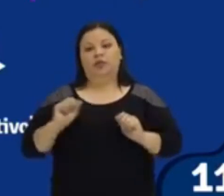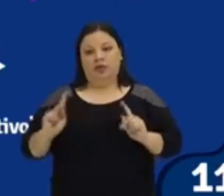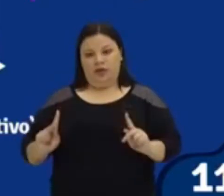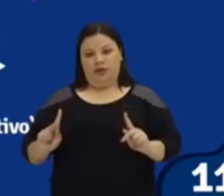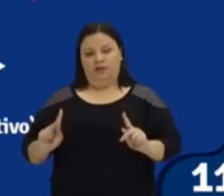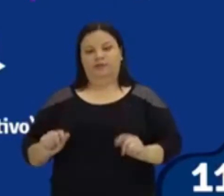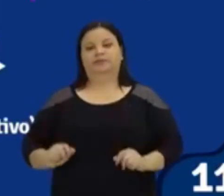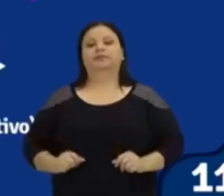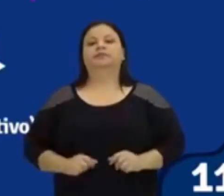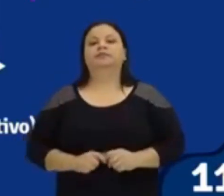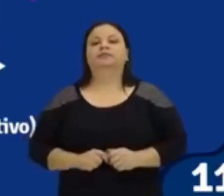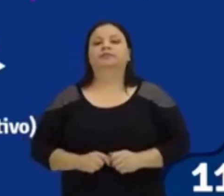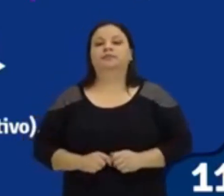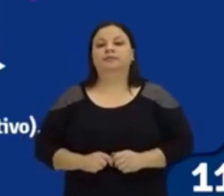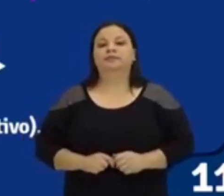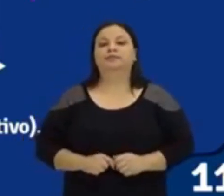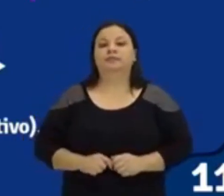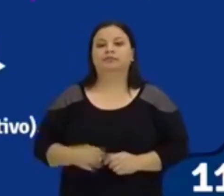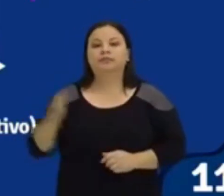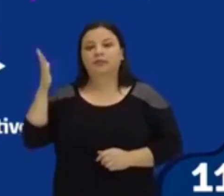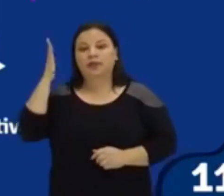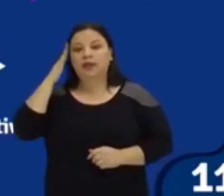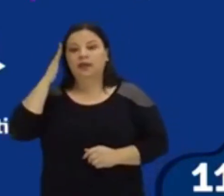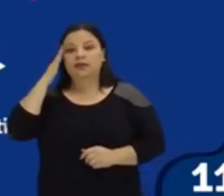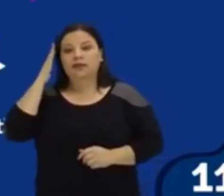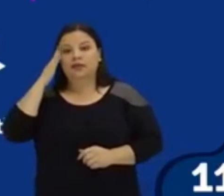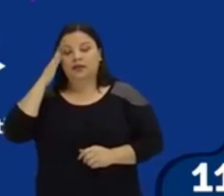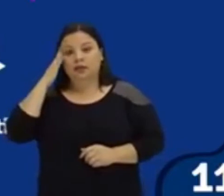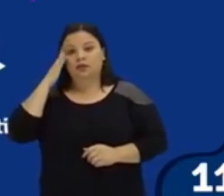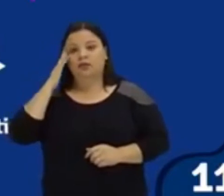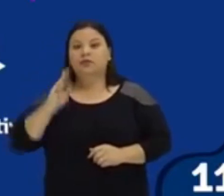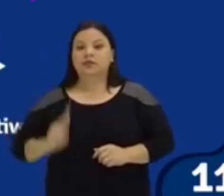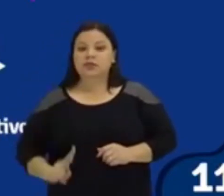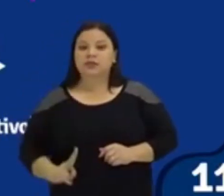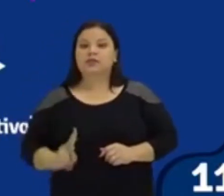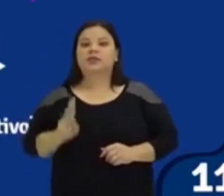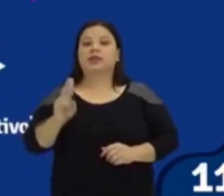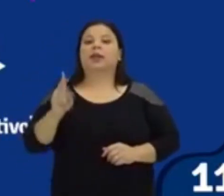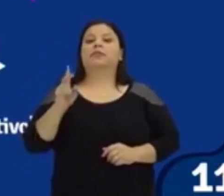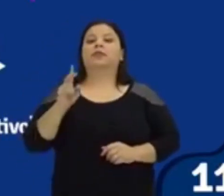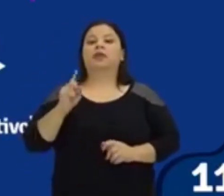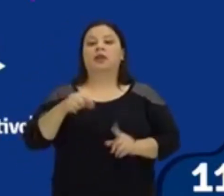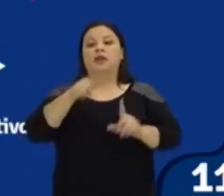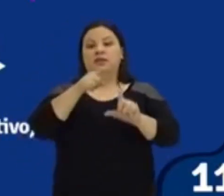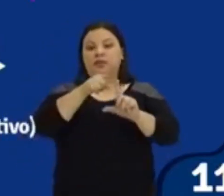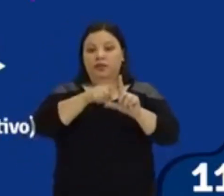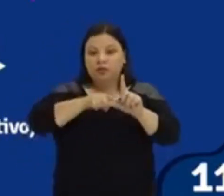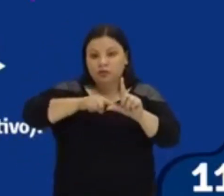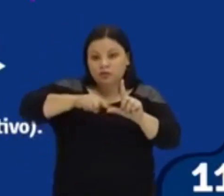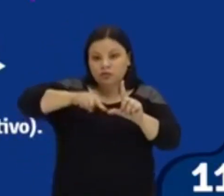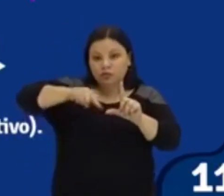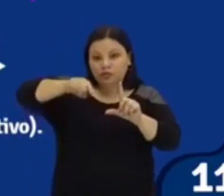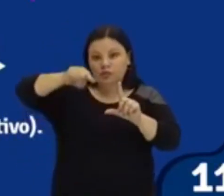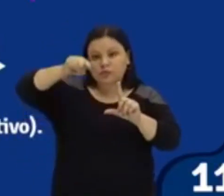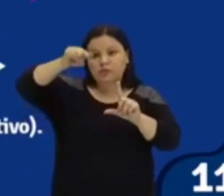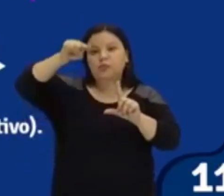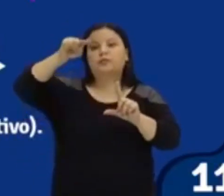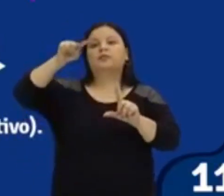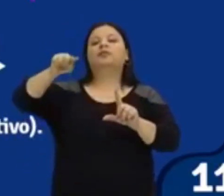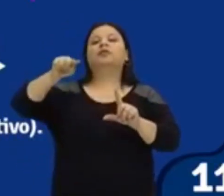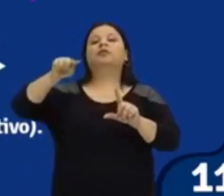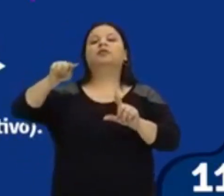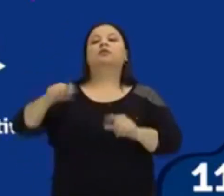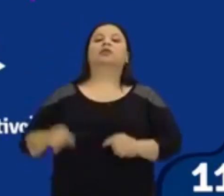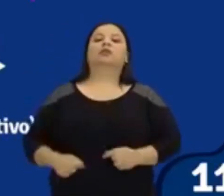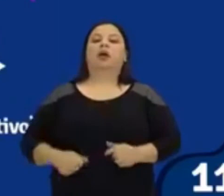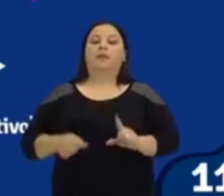Ok? Então, passou o eixo Y, está descendo, B é negativo. Se estiver subindo após o eixo Y, então, o valor do